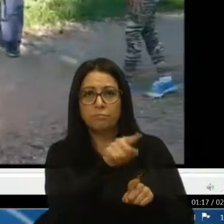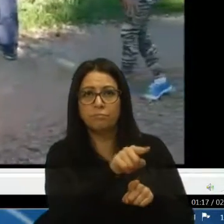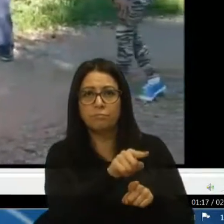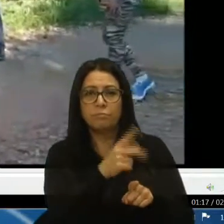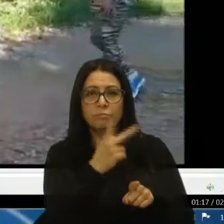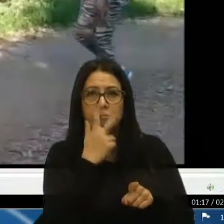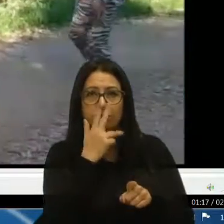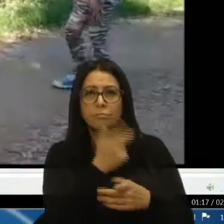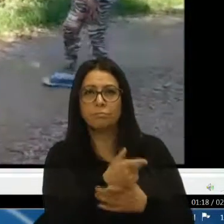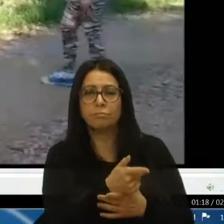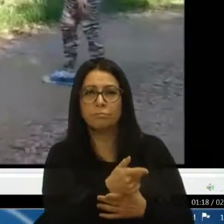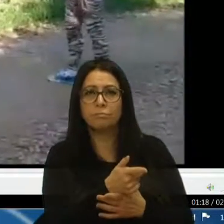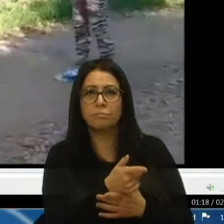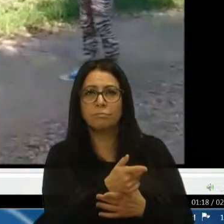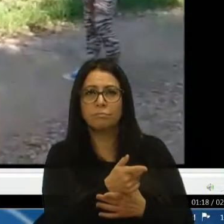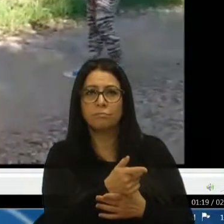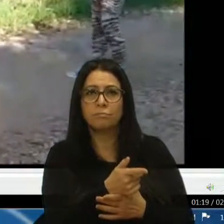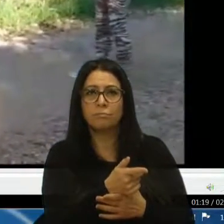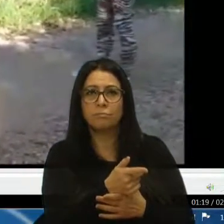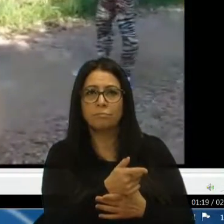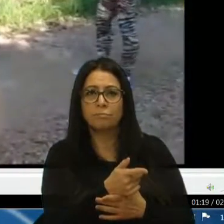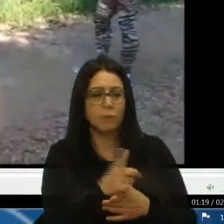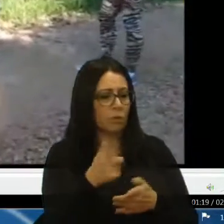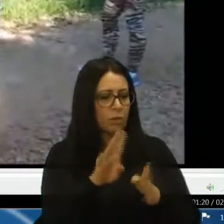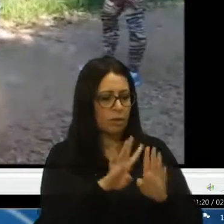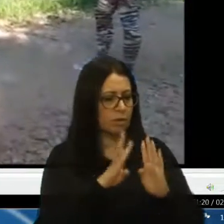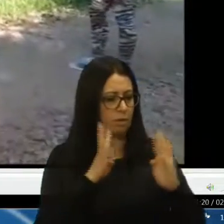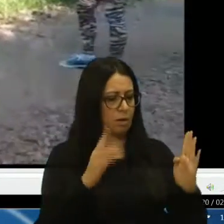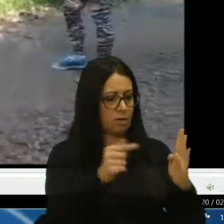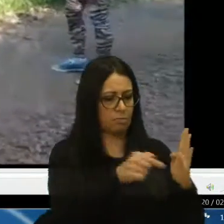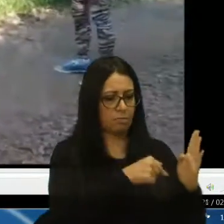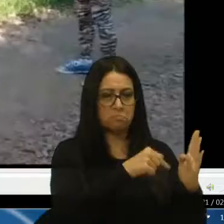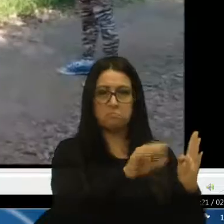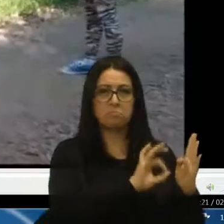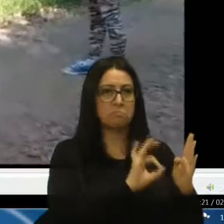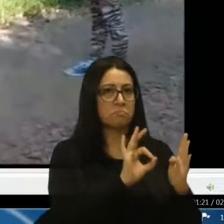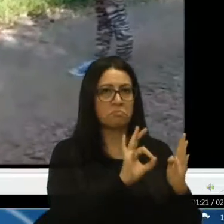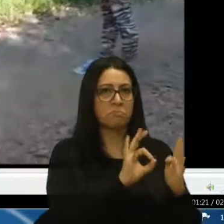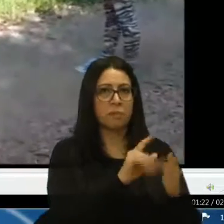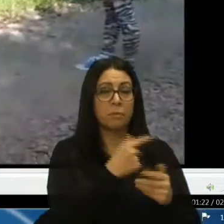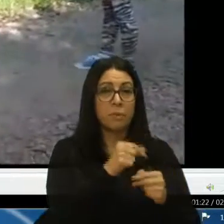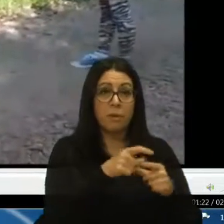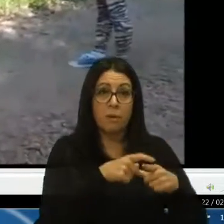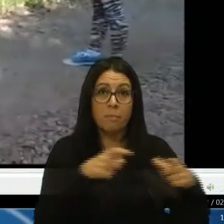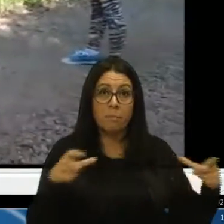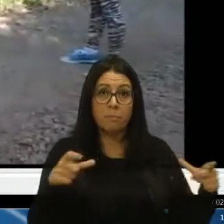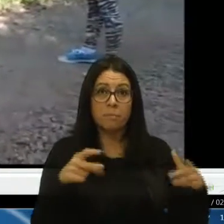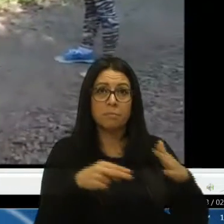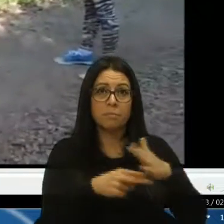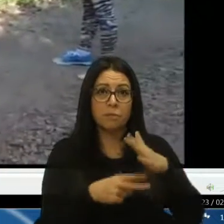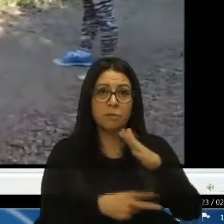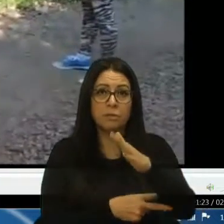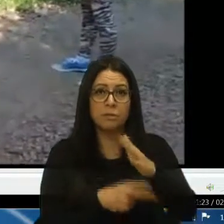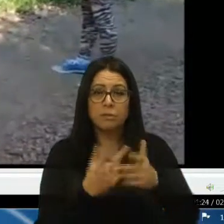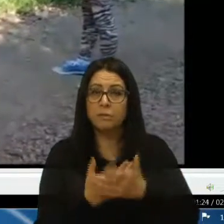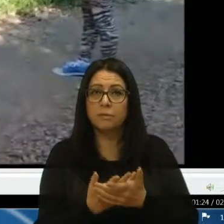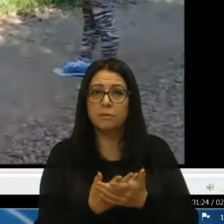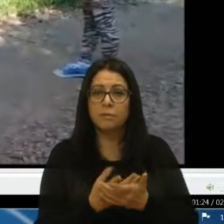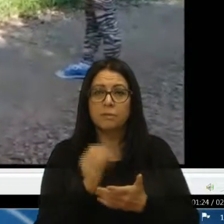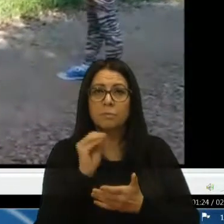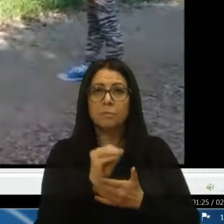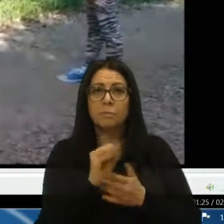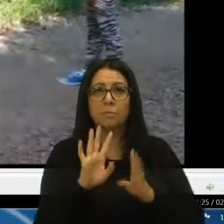situação, não tem guardeireiro, nesse lado, então, nós precisamos ampliar, essas pontes, colocação de